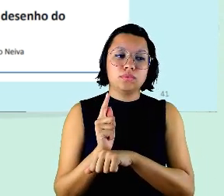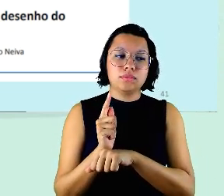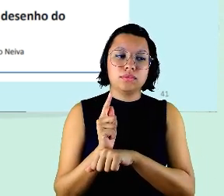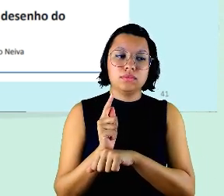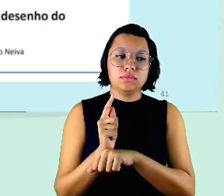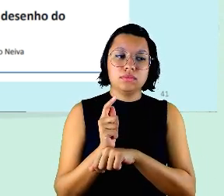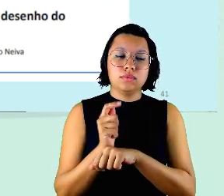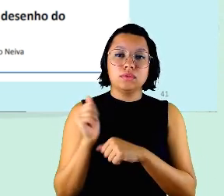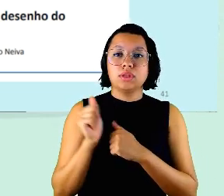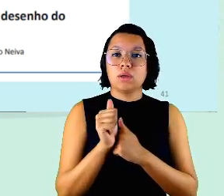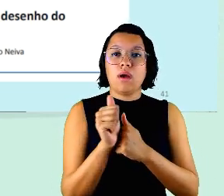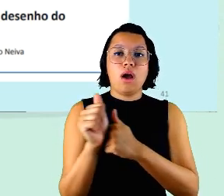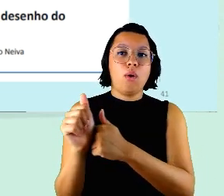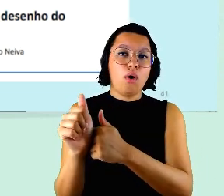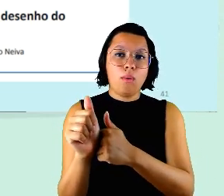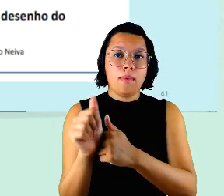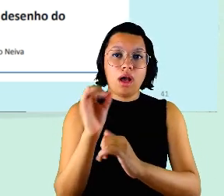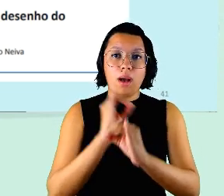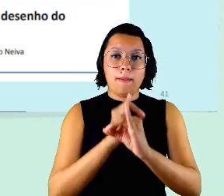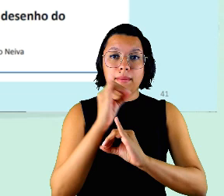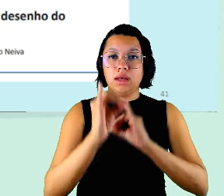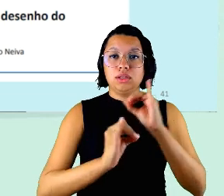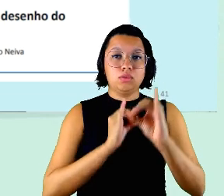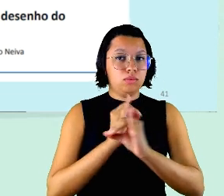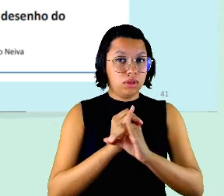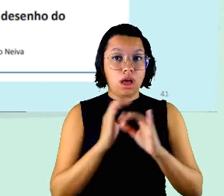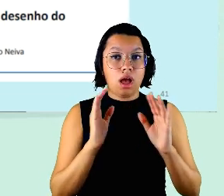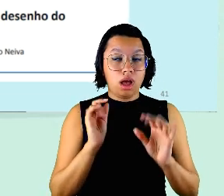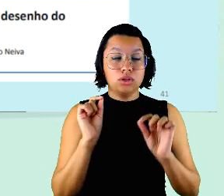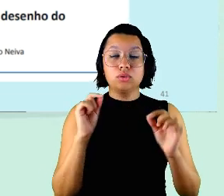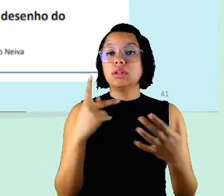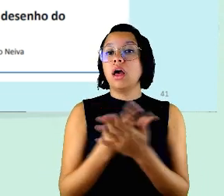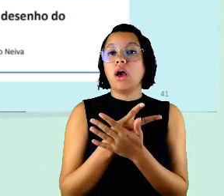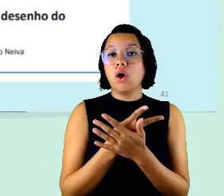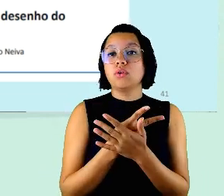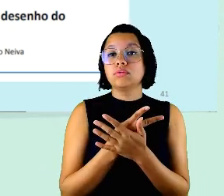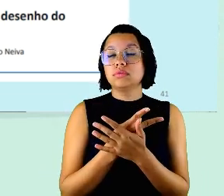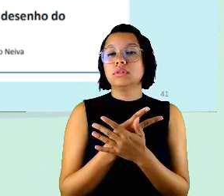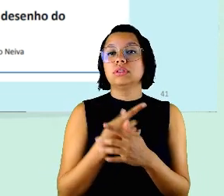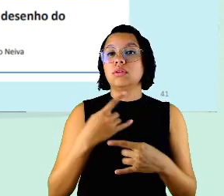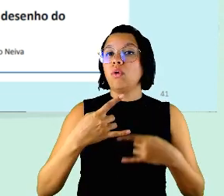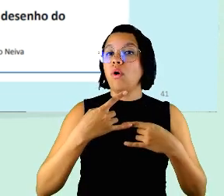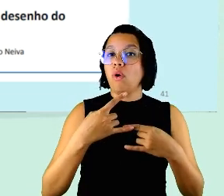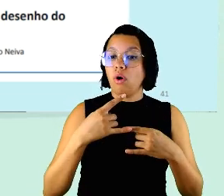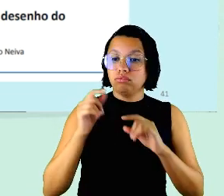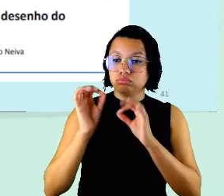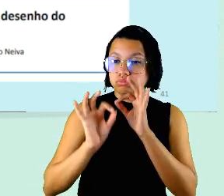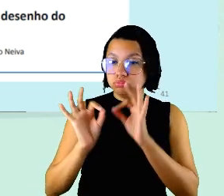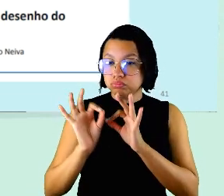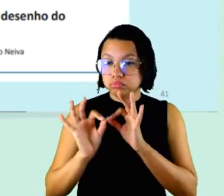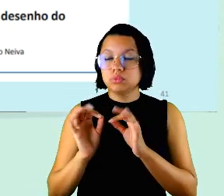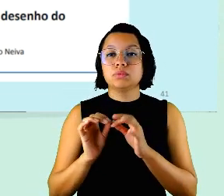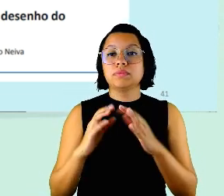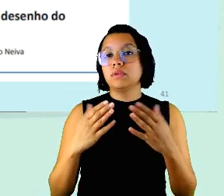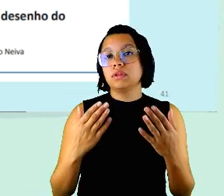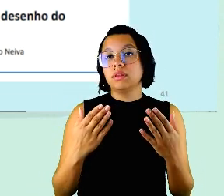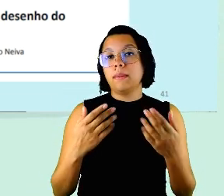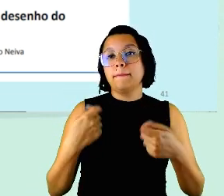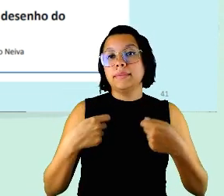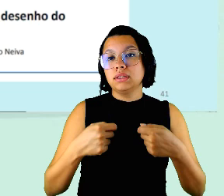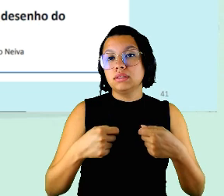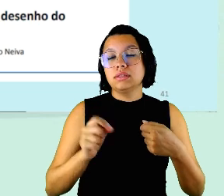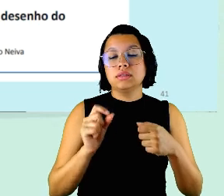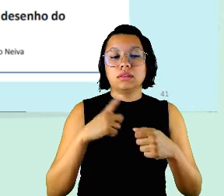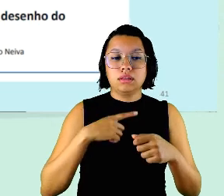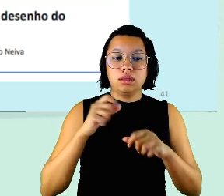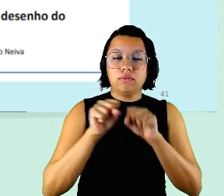acompanhamento online em tempo real do que está sendo feito por cada pessoa tá então é preciso ter ferramentas